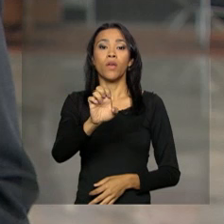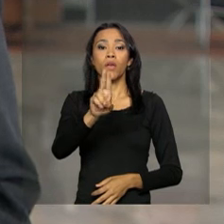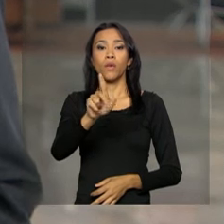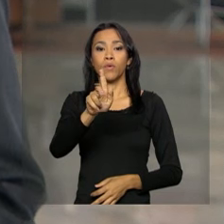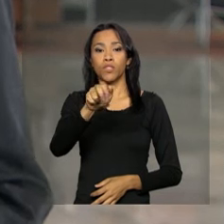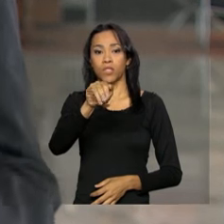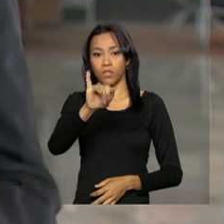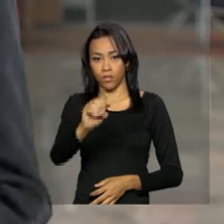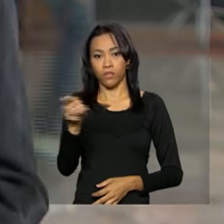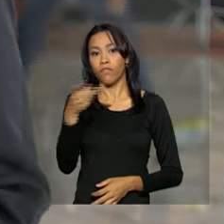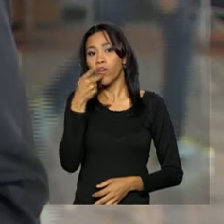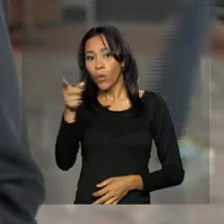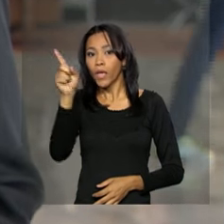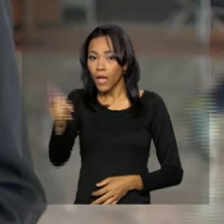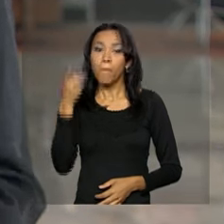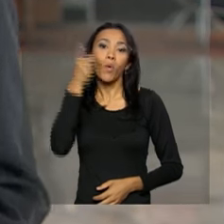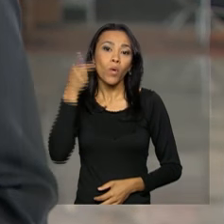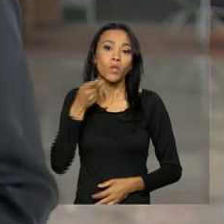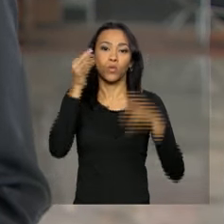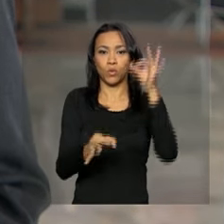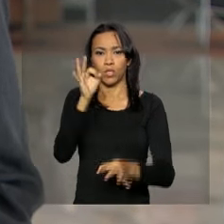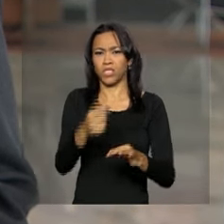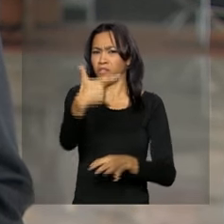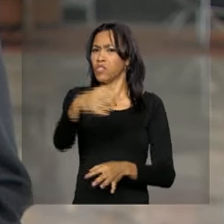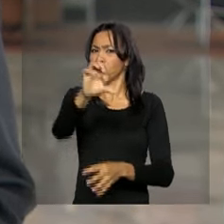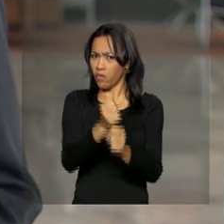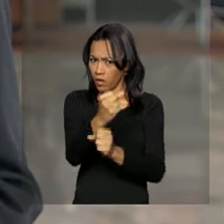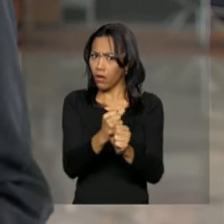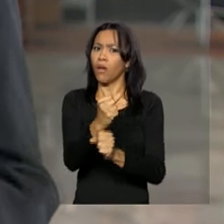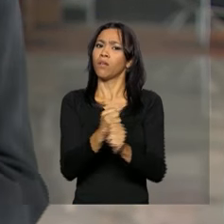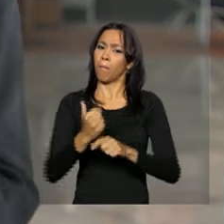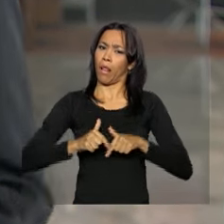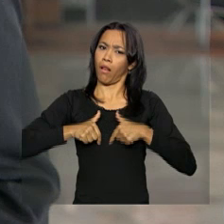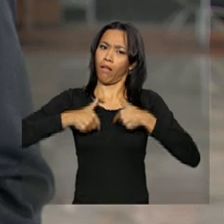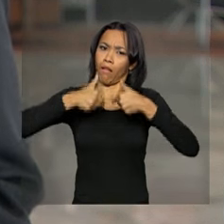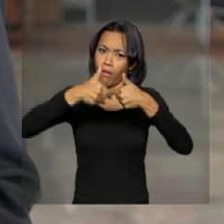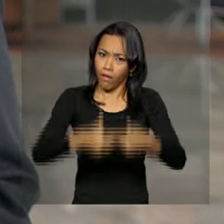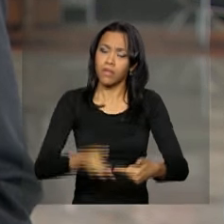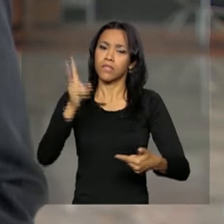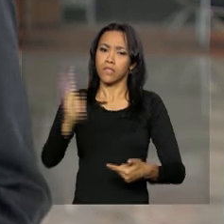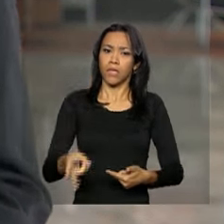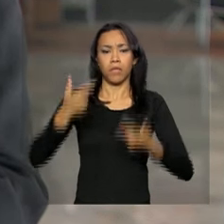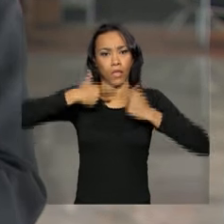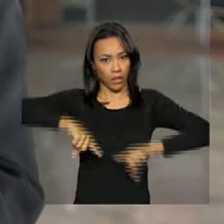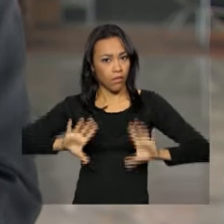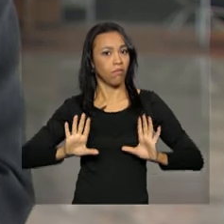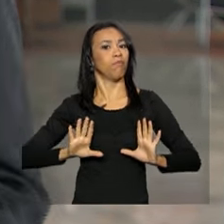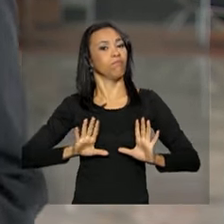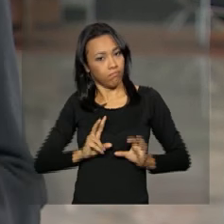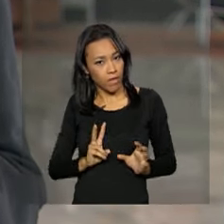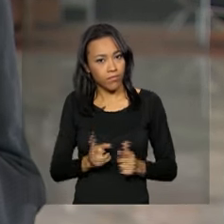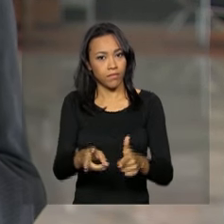o Aragão é procurador de justiça há 29 anos e que ele vai atuar com imparcialidade, serenidade e